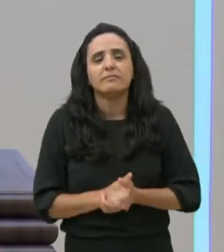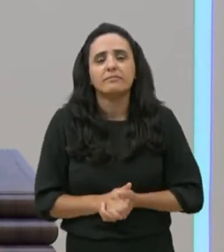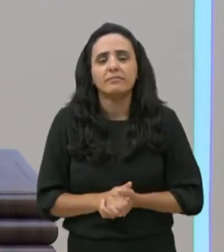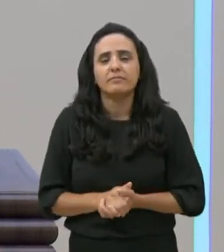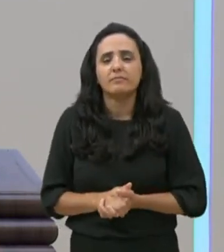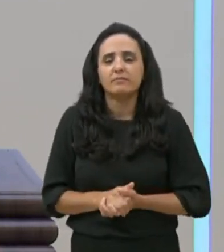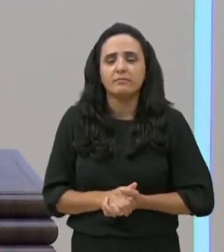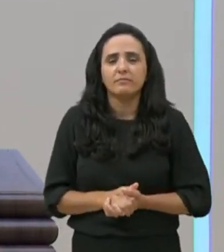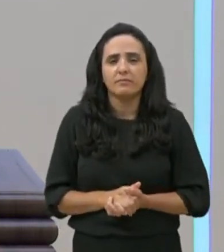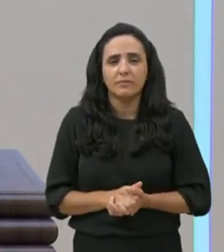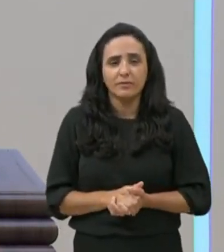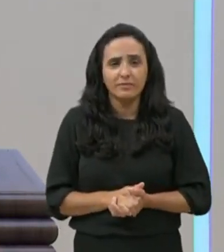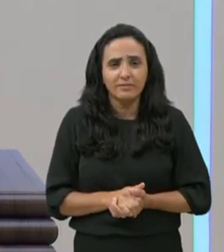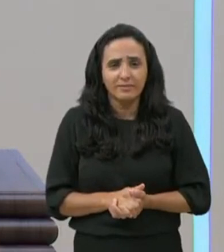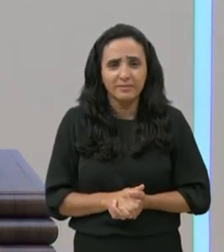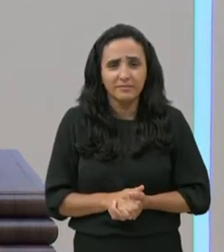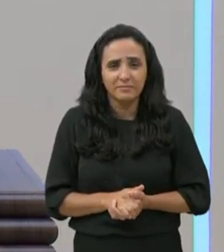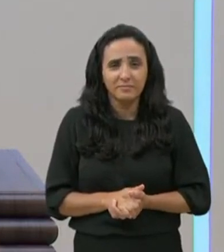Josebe,